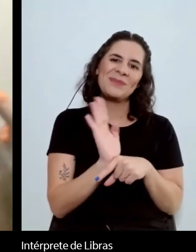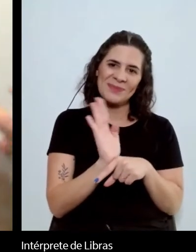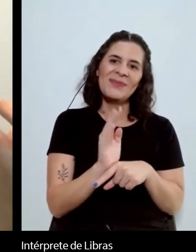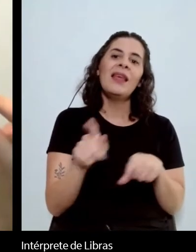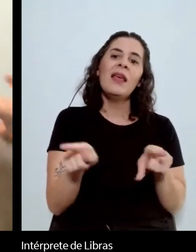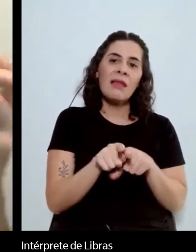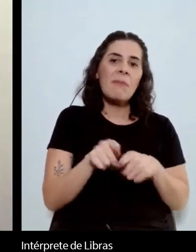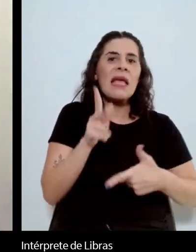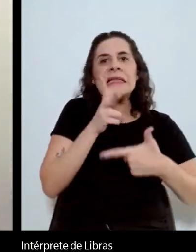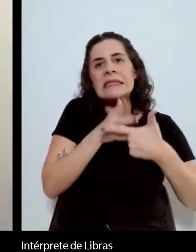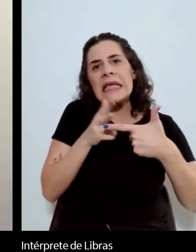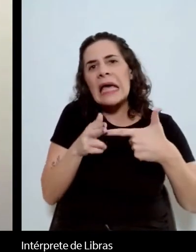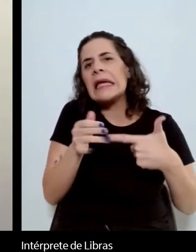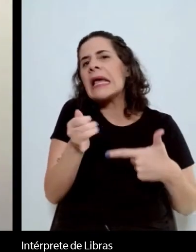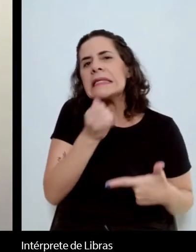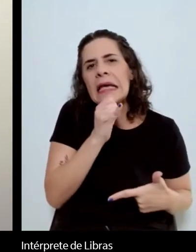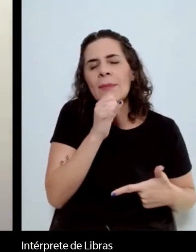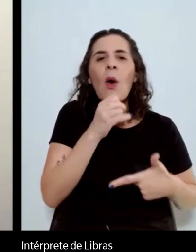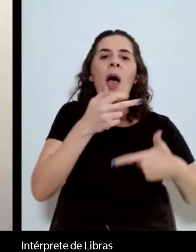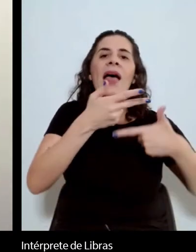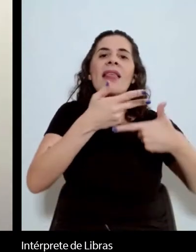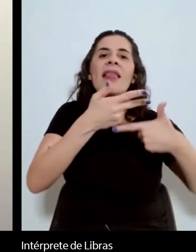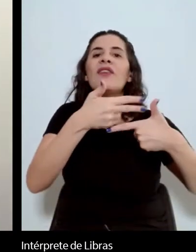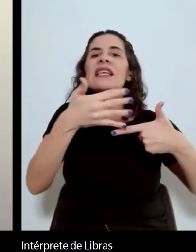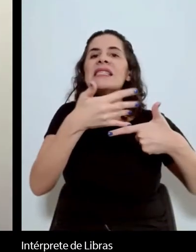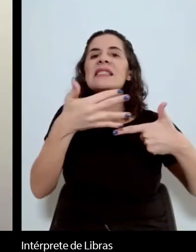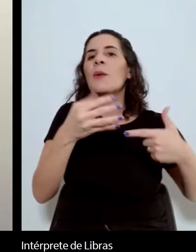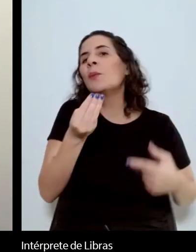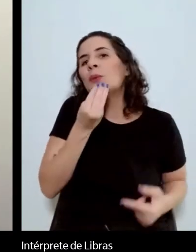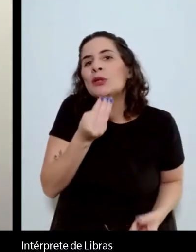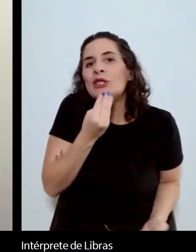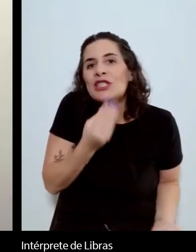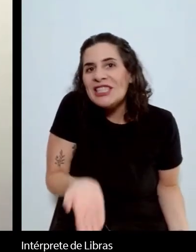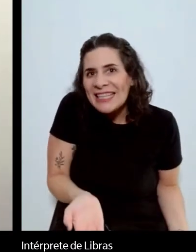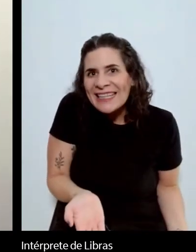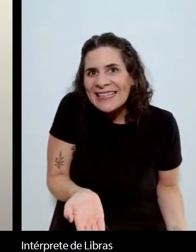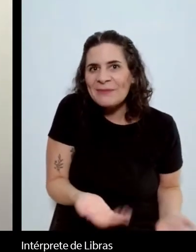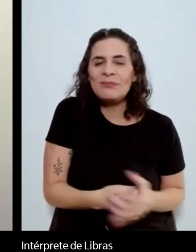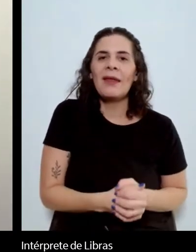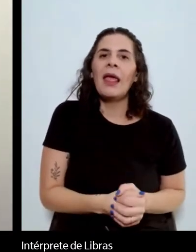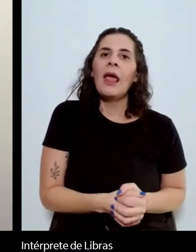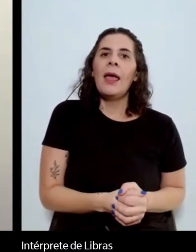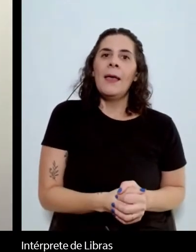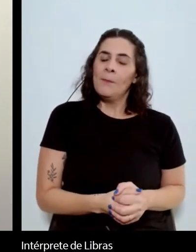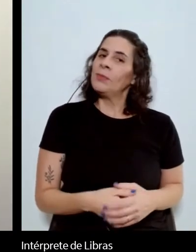séries, Netflix, por exemplo. Então, resta, por exemplo,